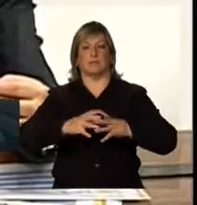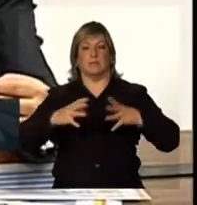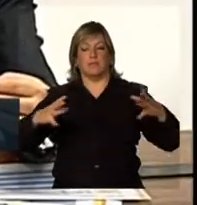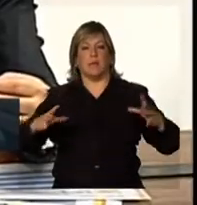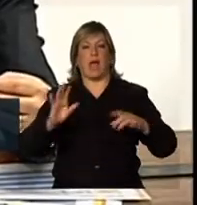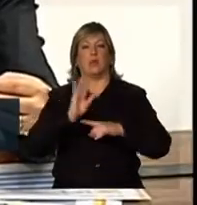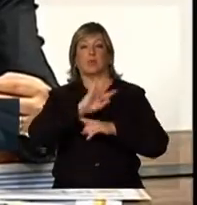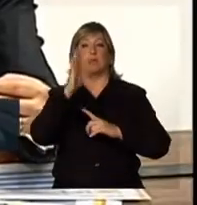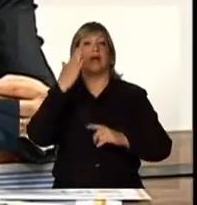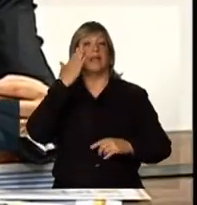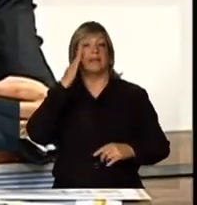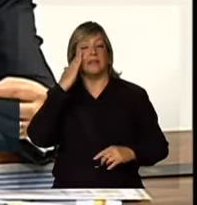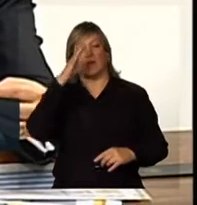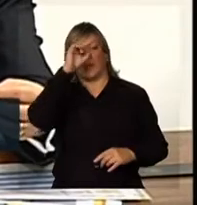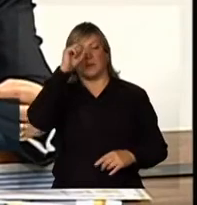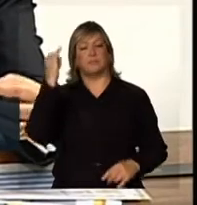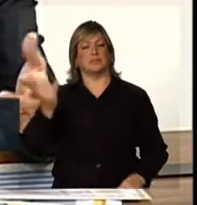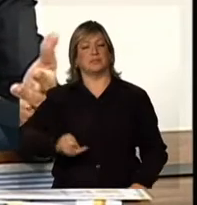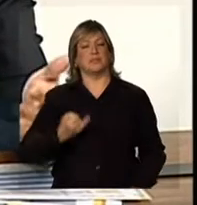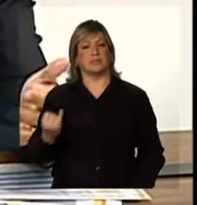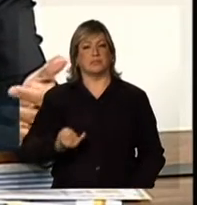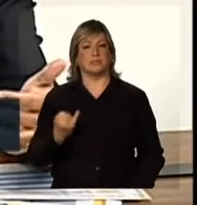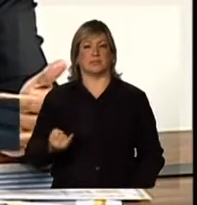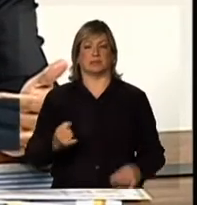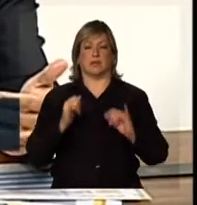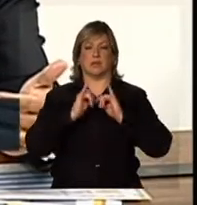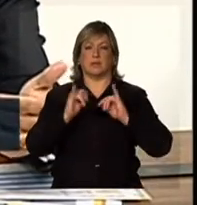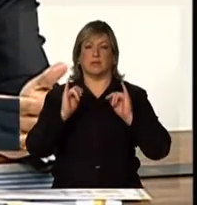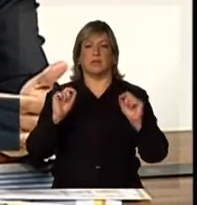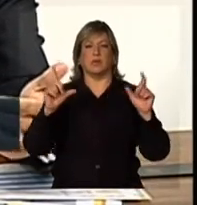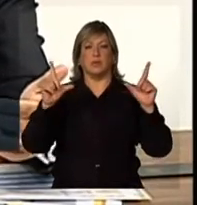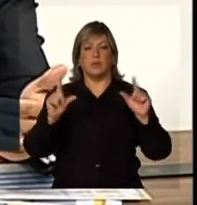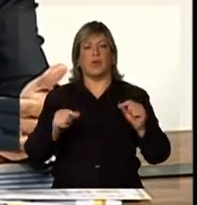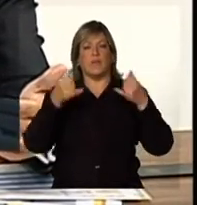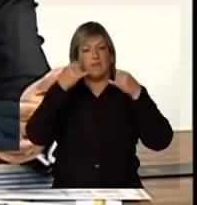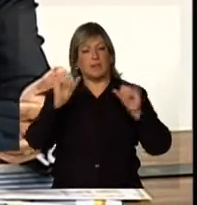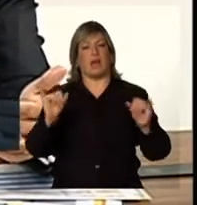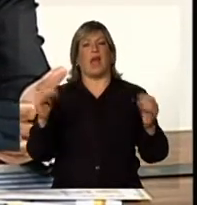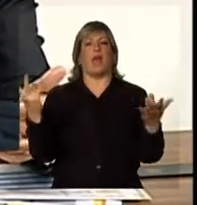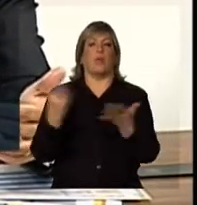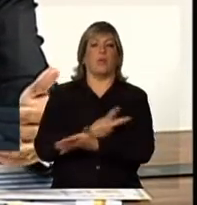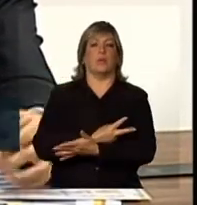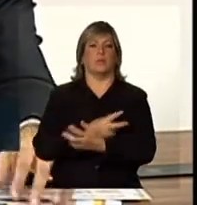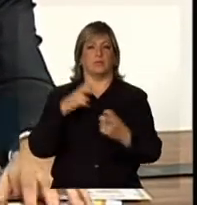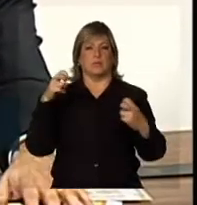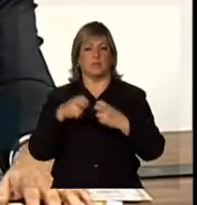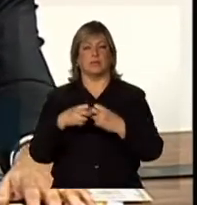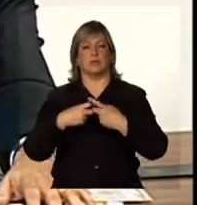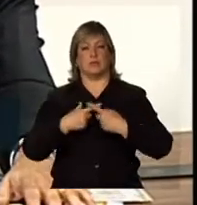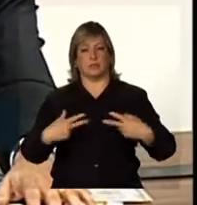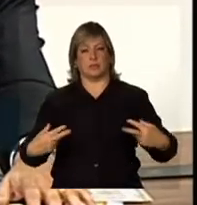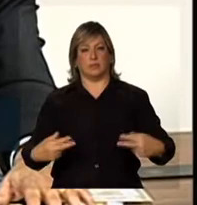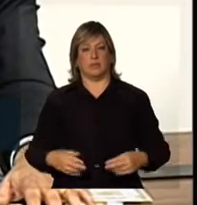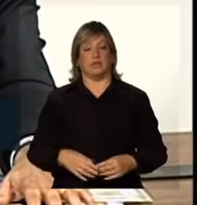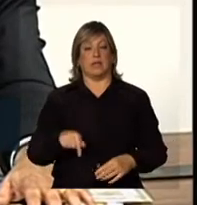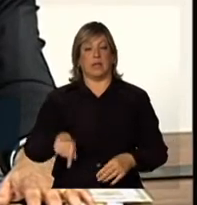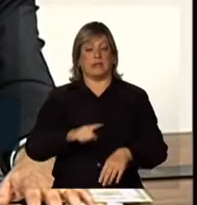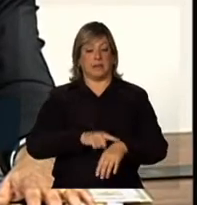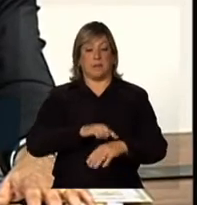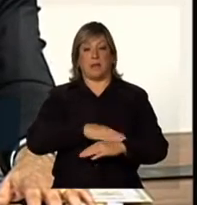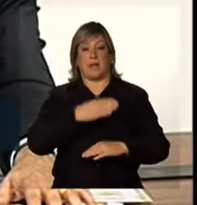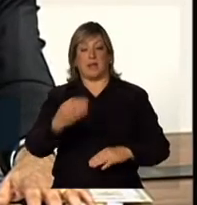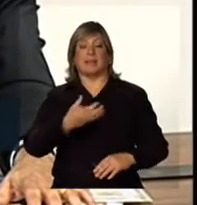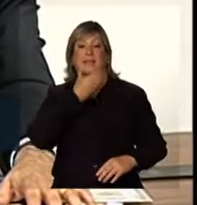conscientização, sobretudo de forma permanentemente, mas também nesse período